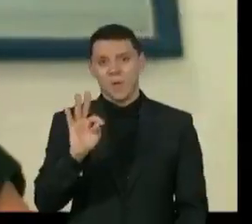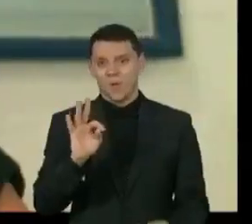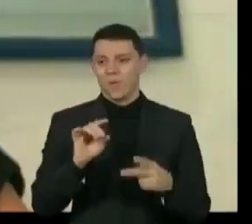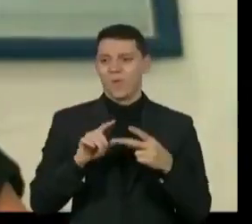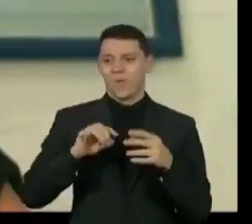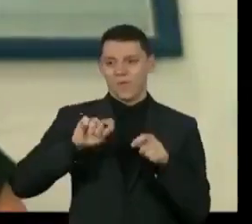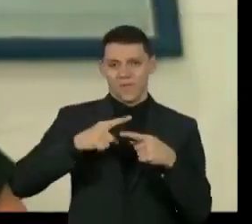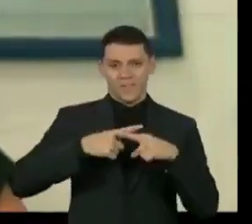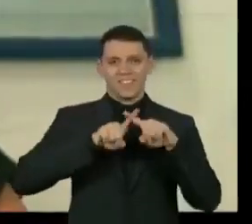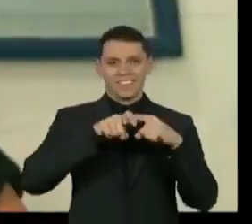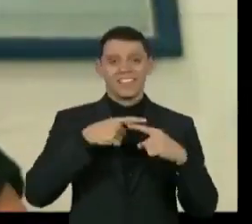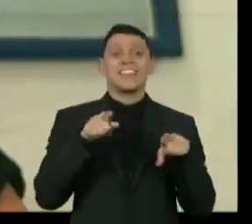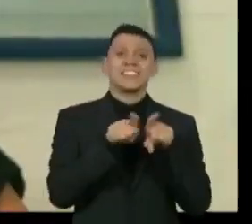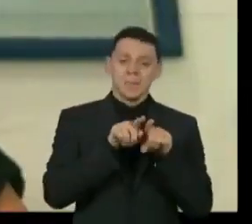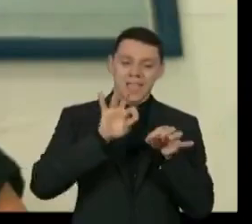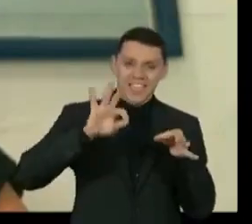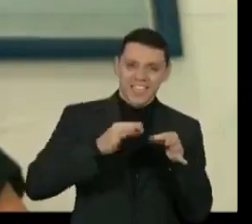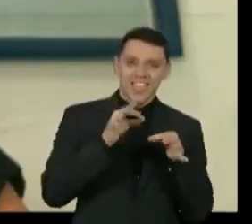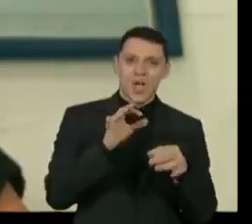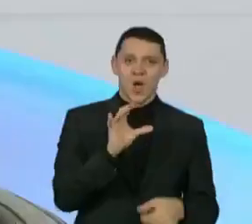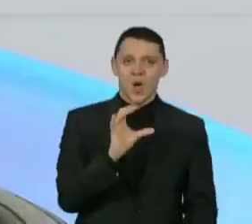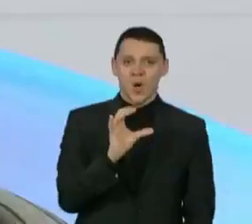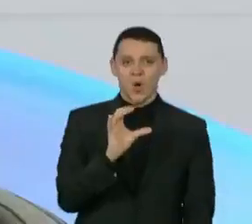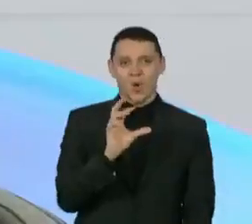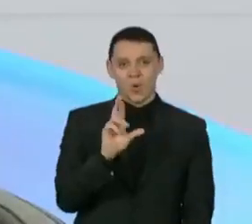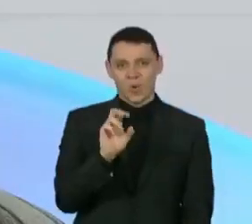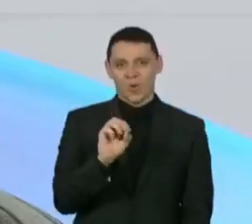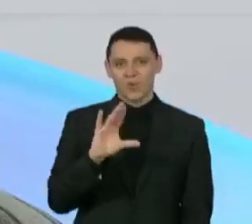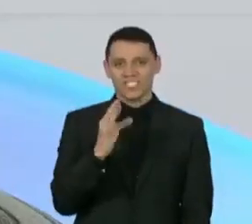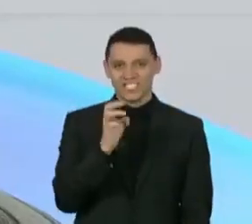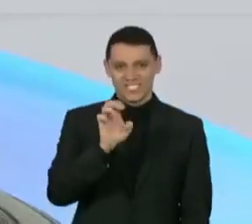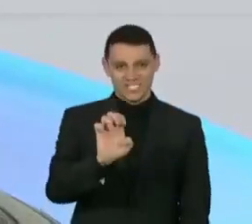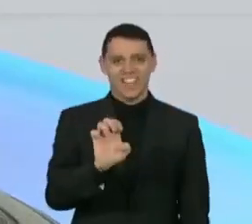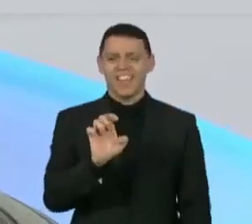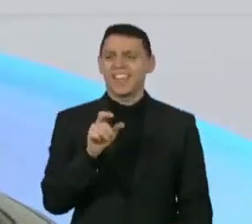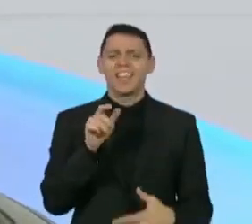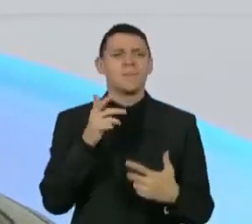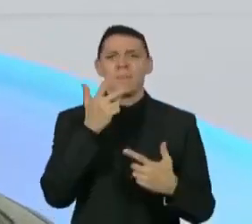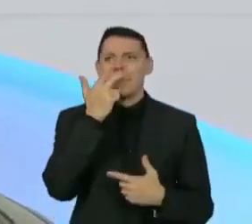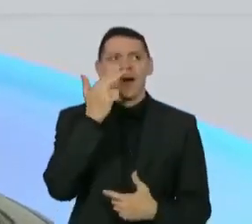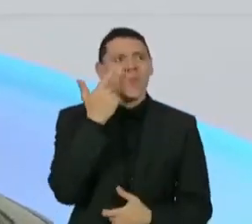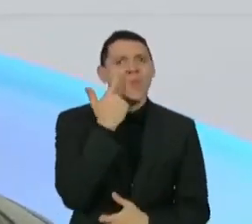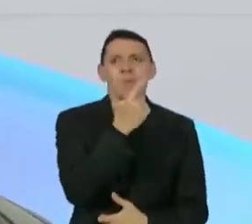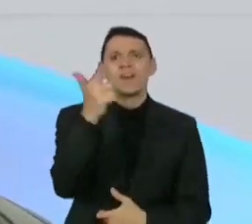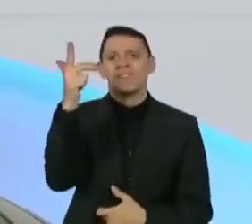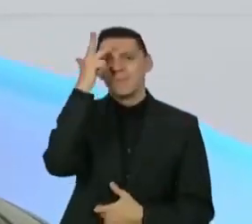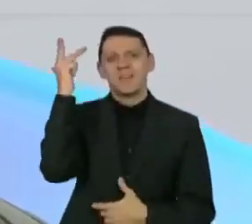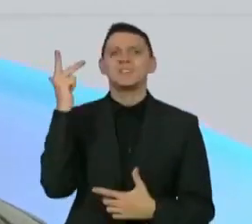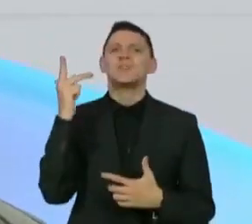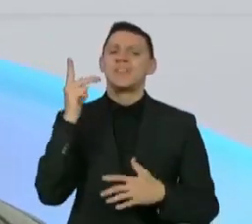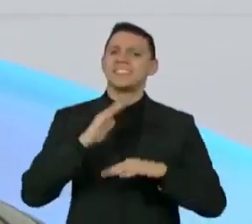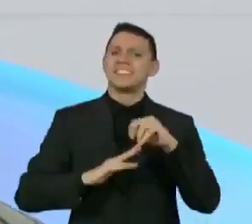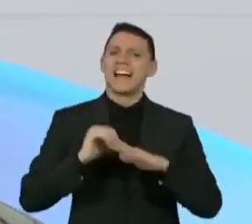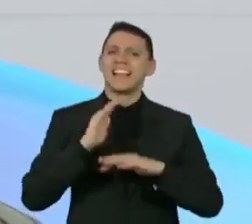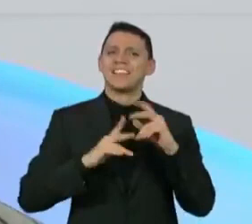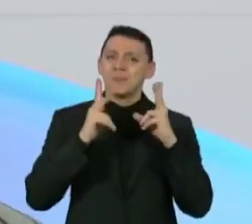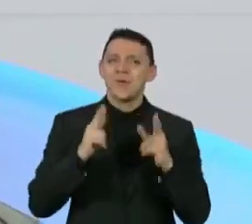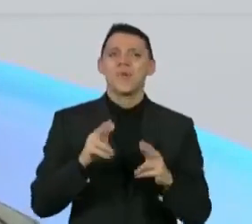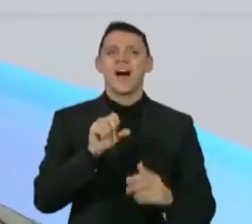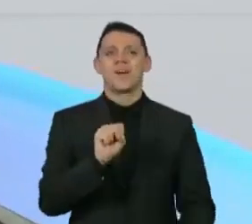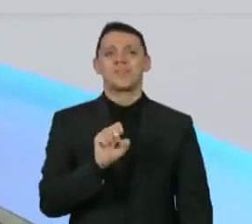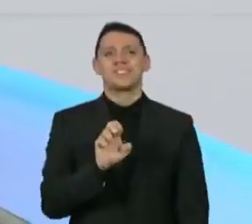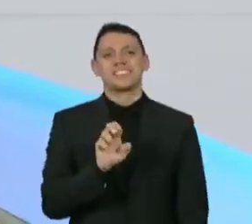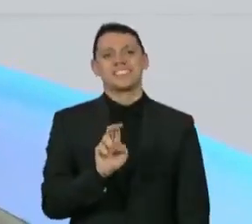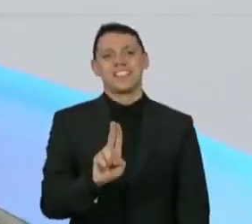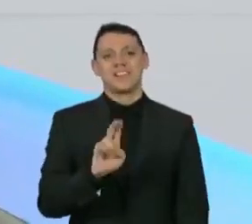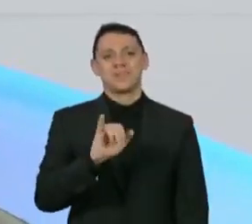Eu nunca vi uma pessoa Tão abençoada Com o talento Quanto o seu Jorge E a performance que ele entregou No Marighella